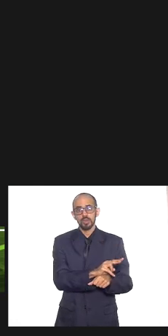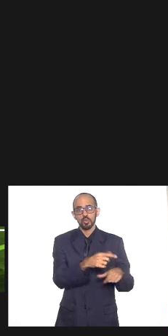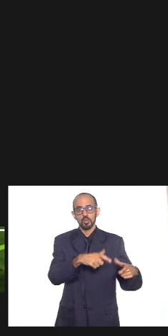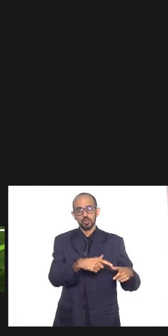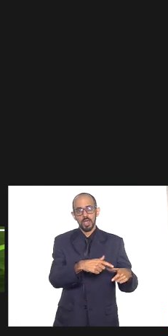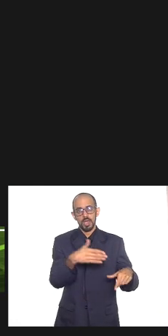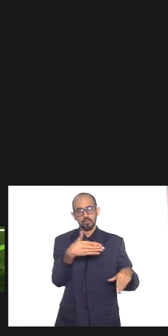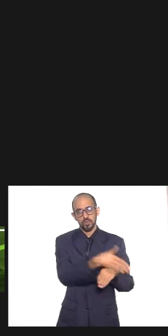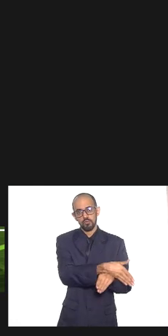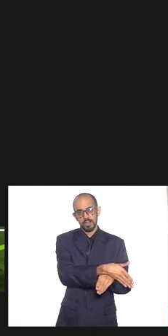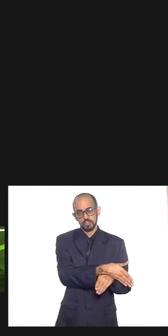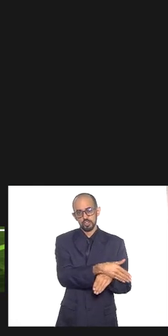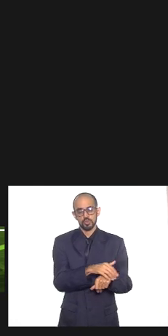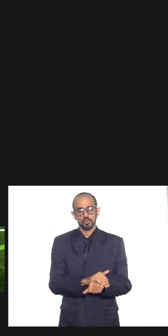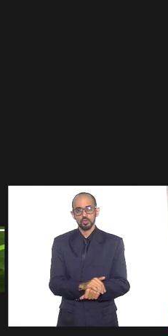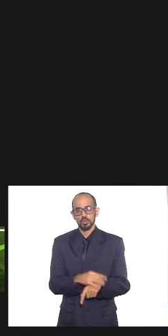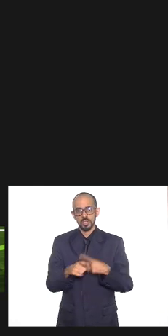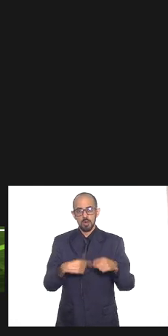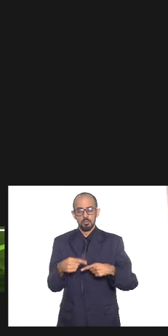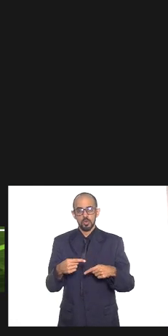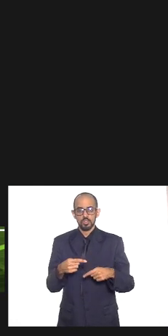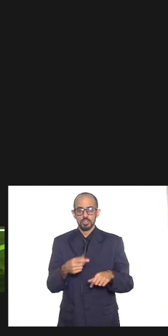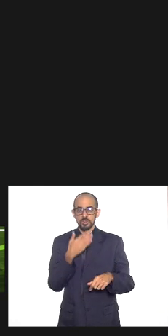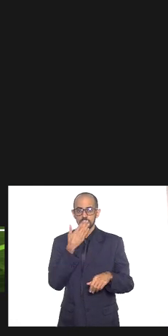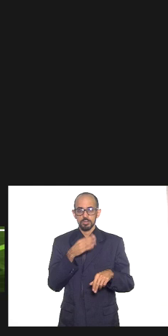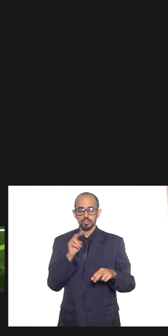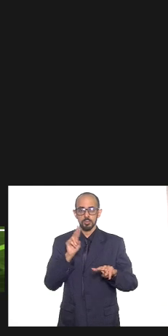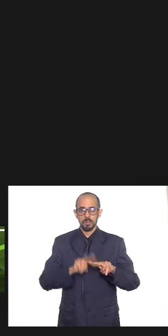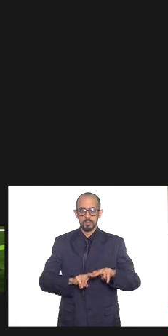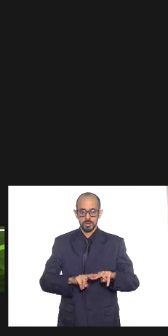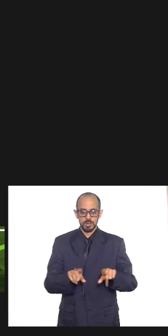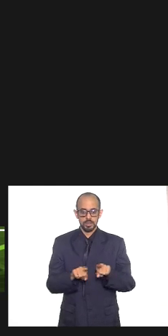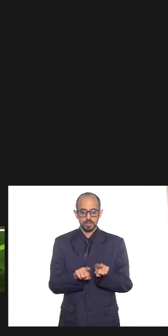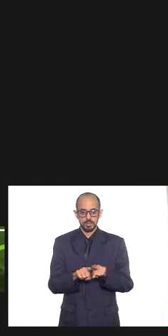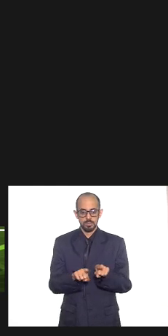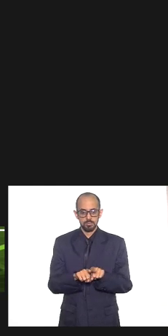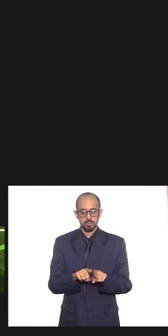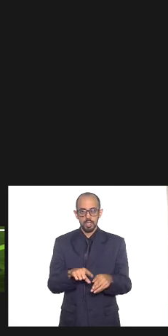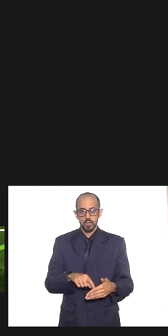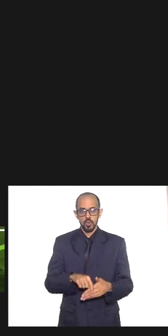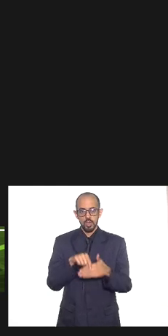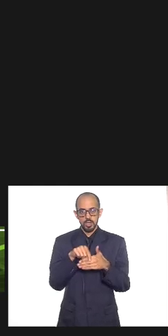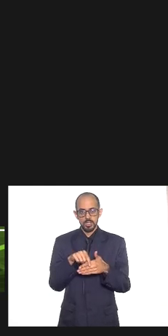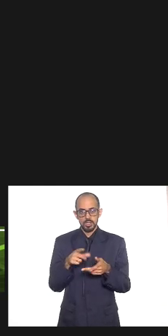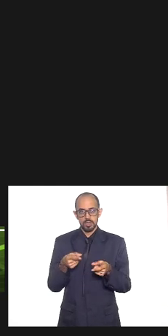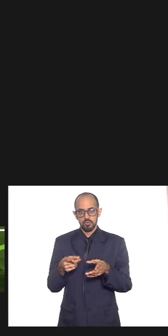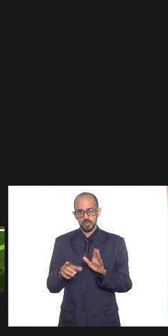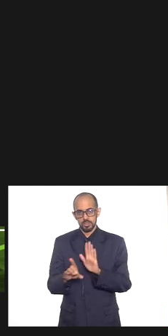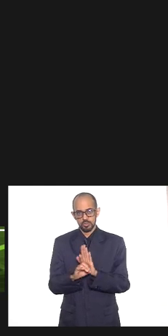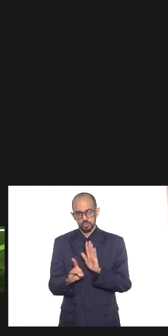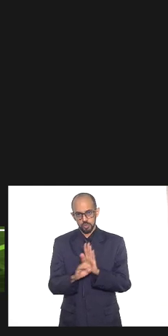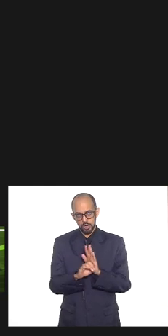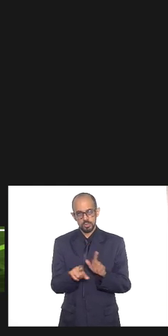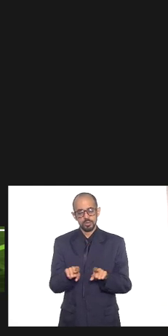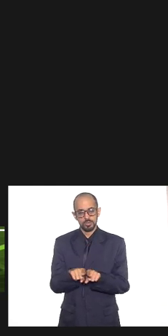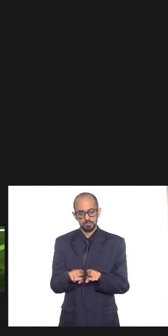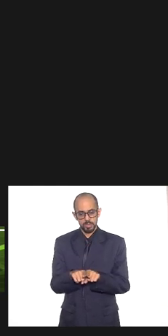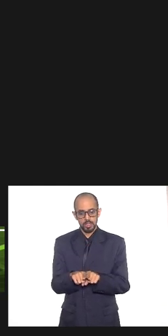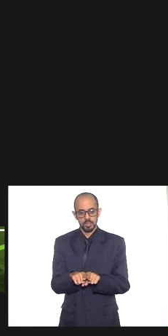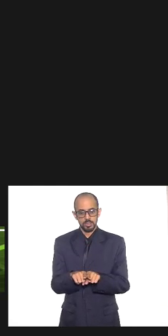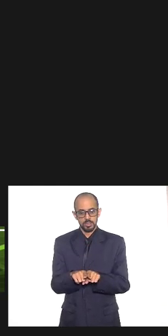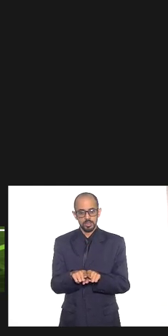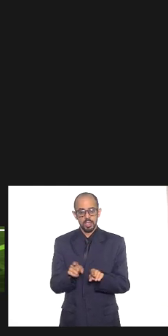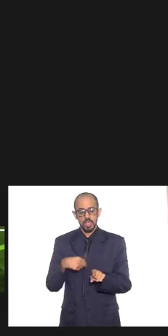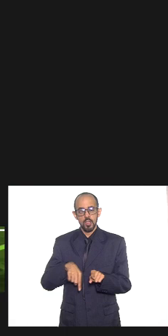posteriormente nós pedimos a prisão foi preso a liderança do tráfico local eu fui ao